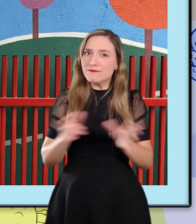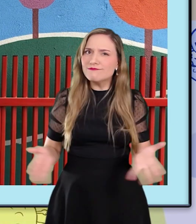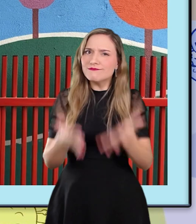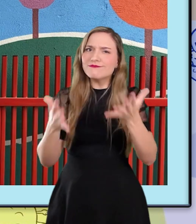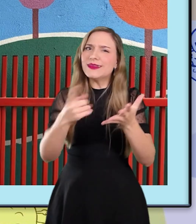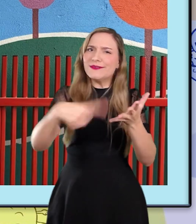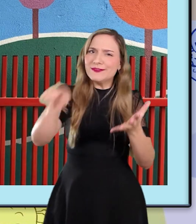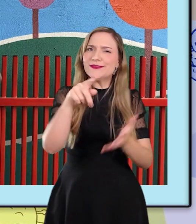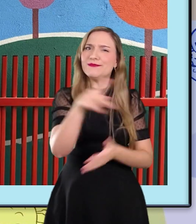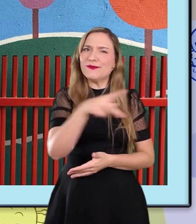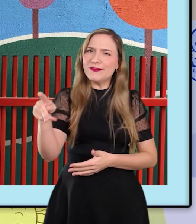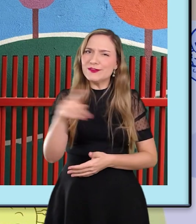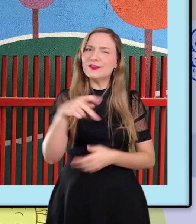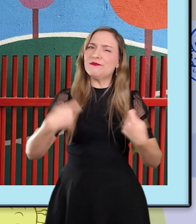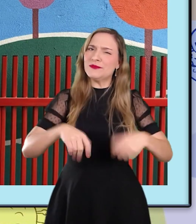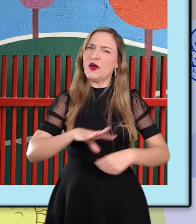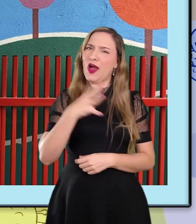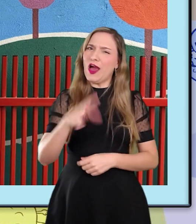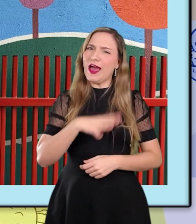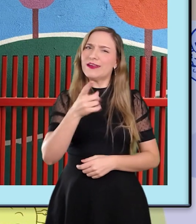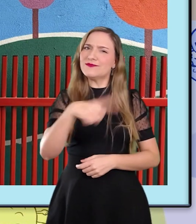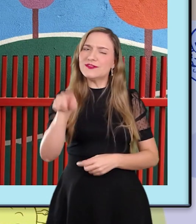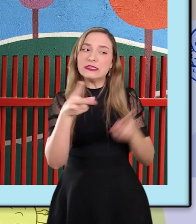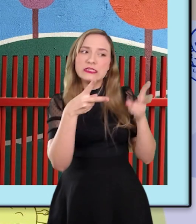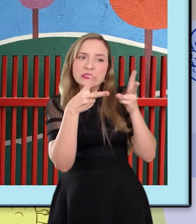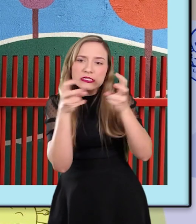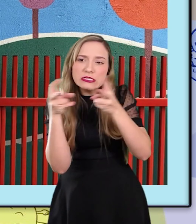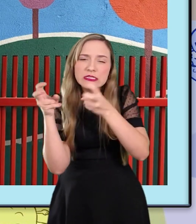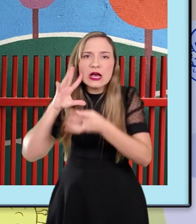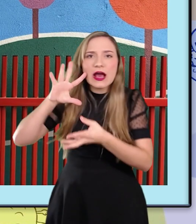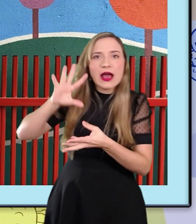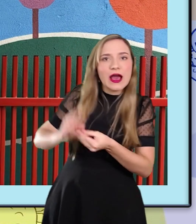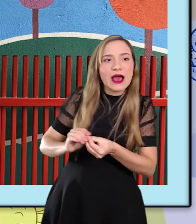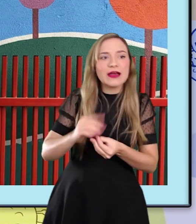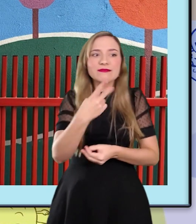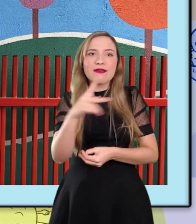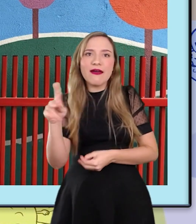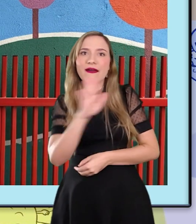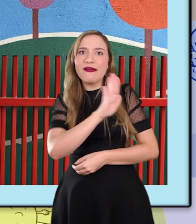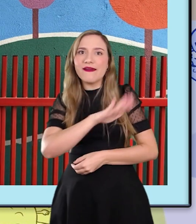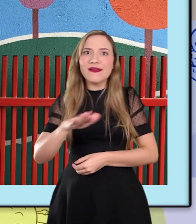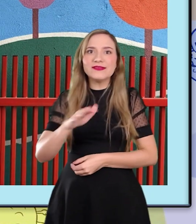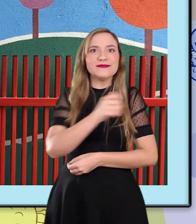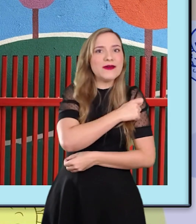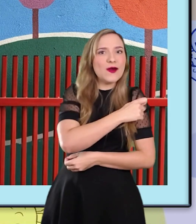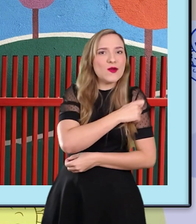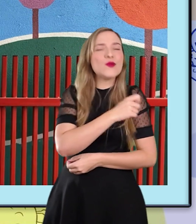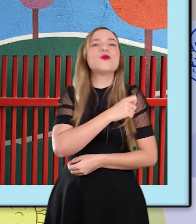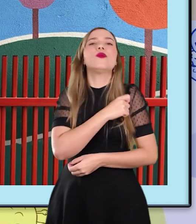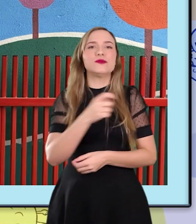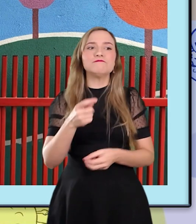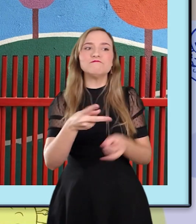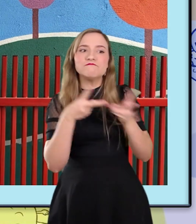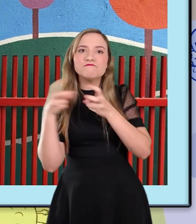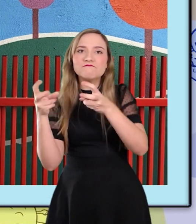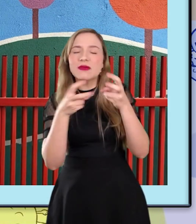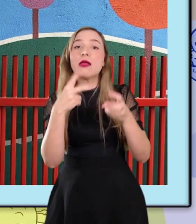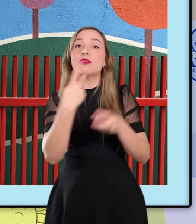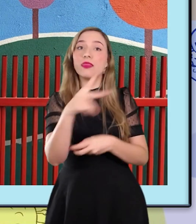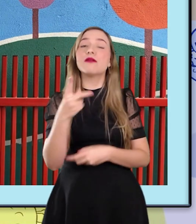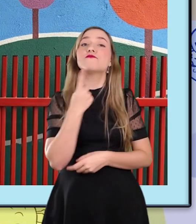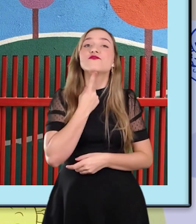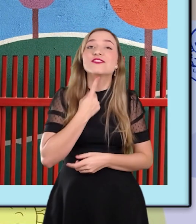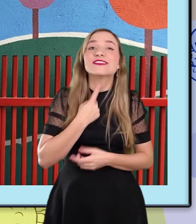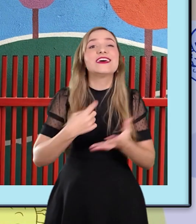você, professor, a abrir os seus ouvidos, a ter essa escuta atenta, que as nossas crianças